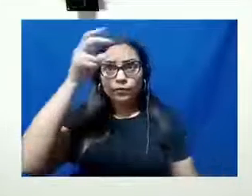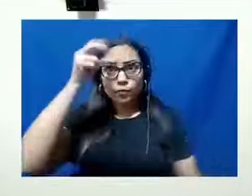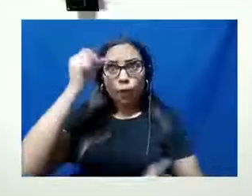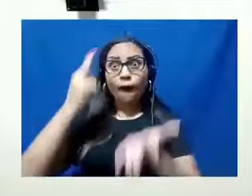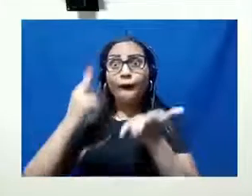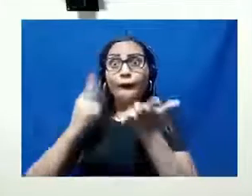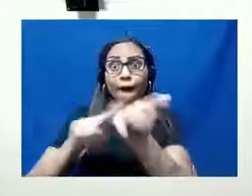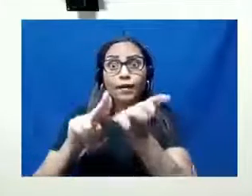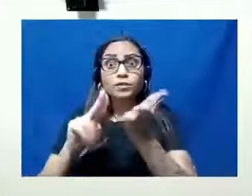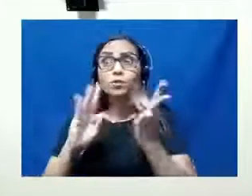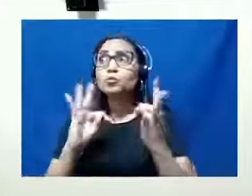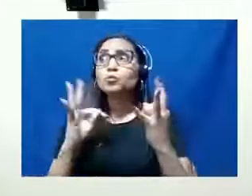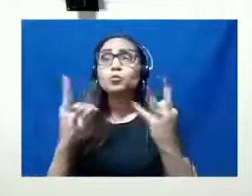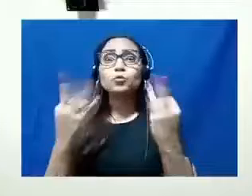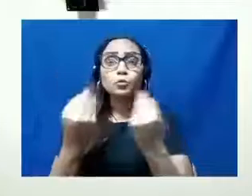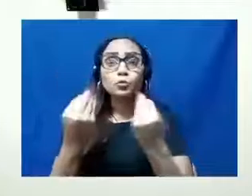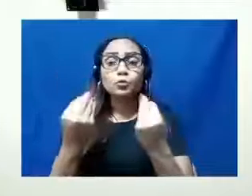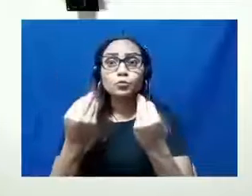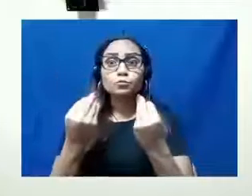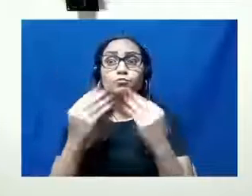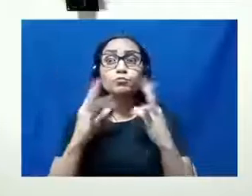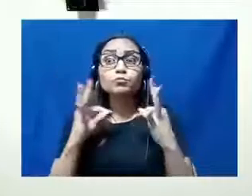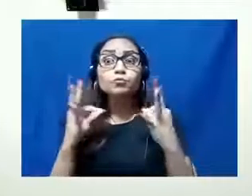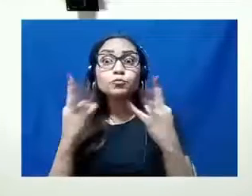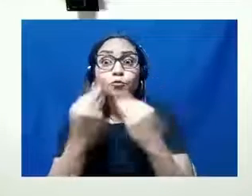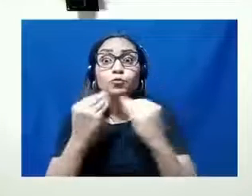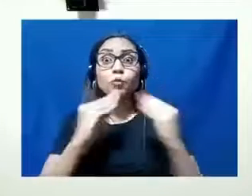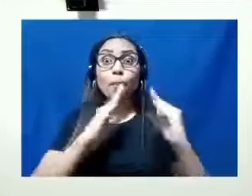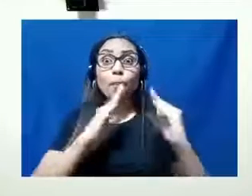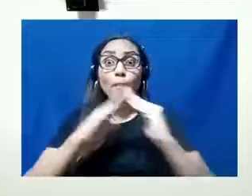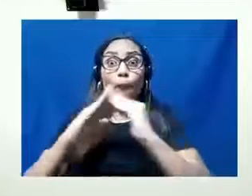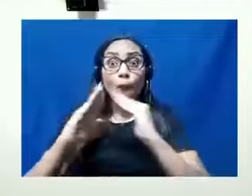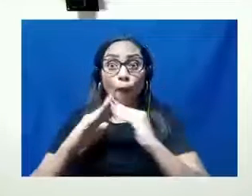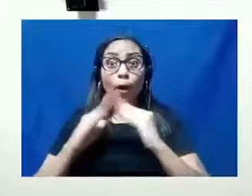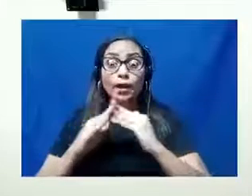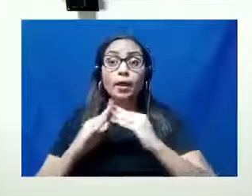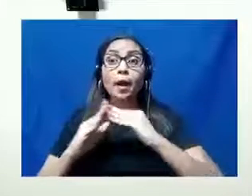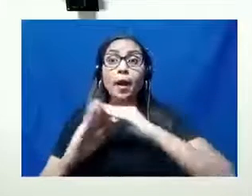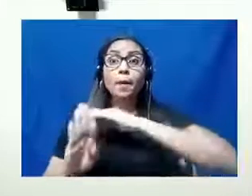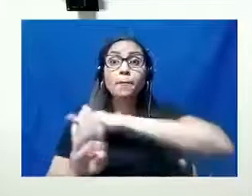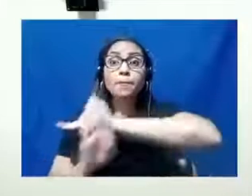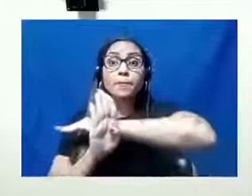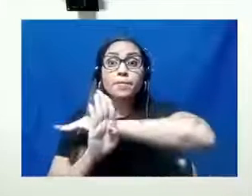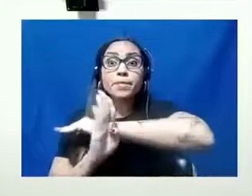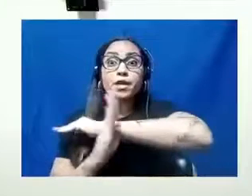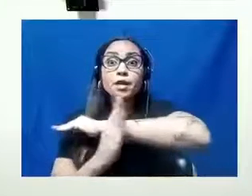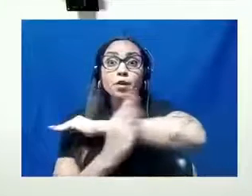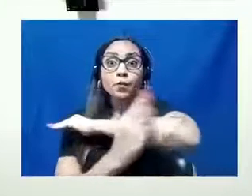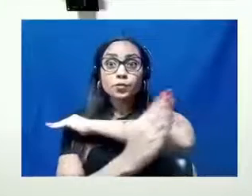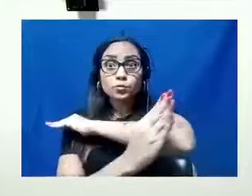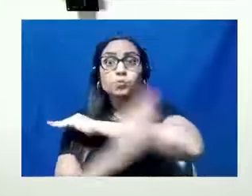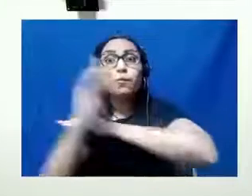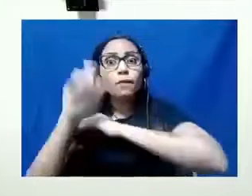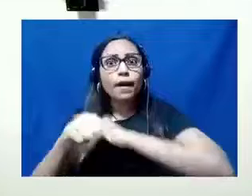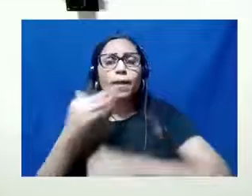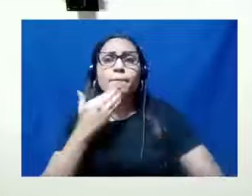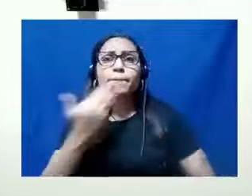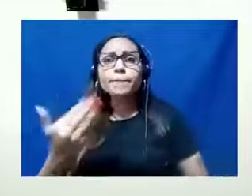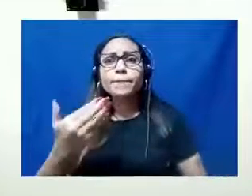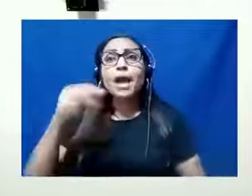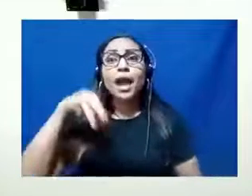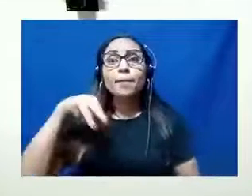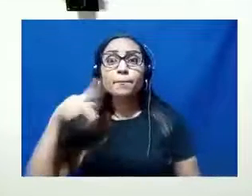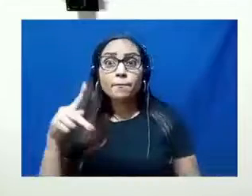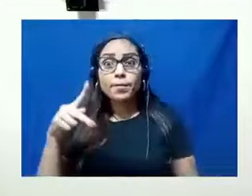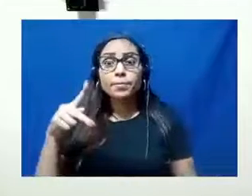todo mundo, para todos os moradores de Iguaçu, que foi devido também à cobrança do Ministério Público, mas